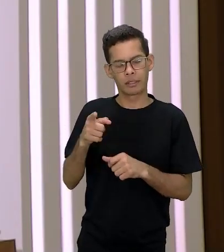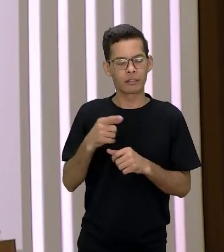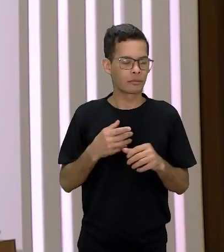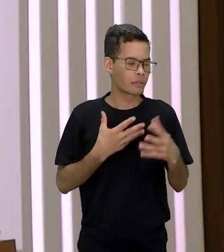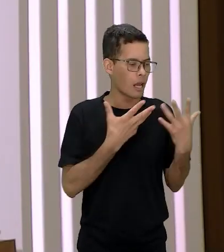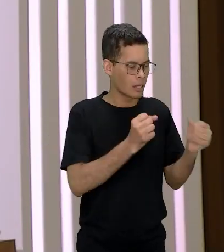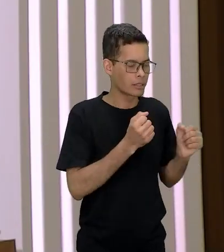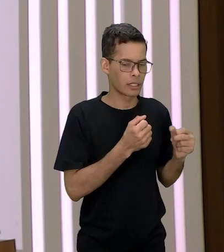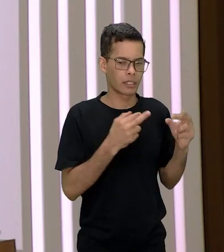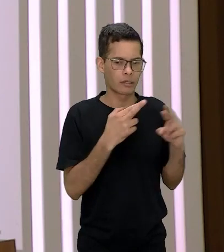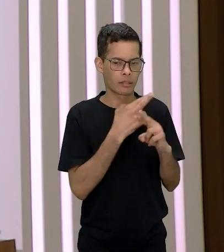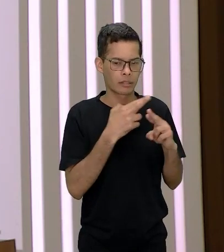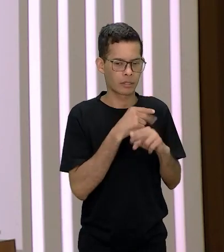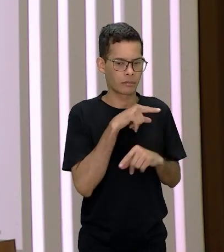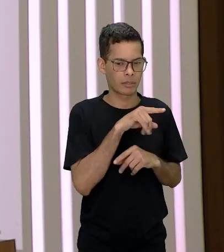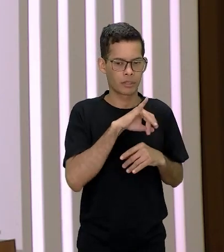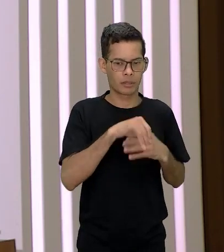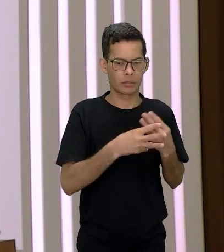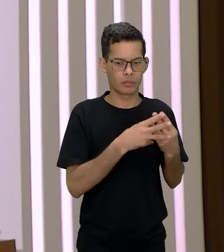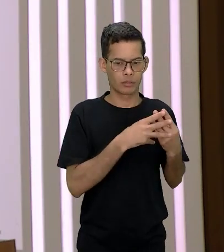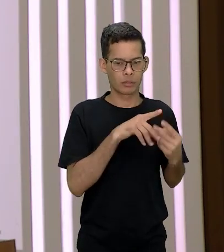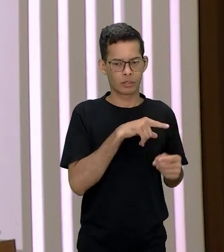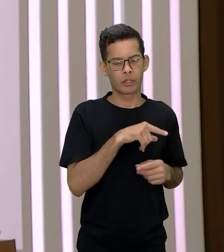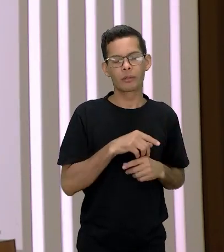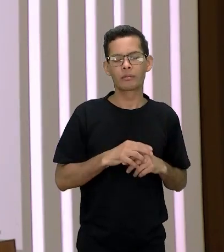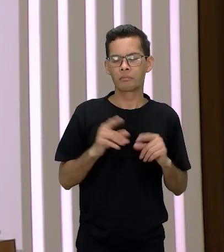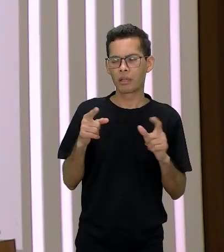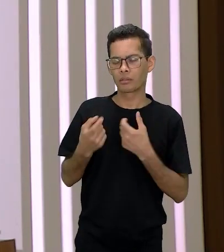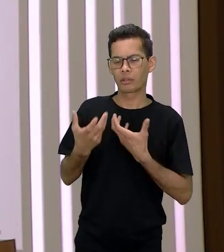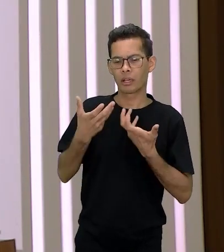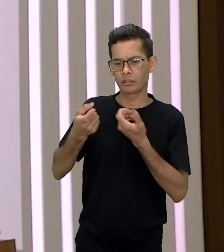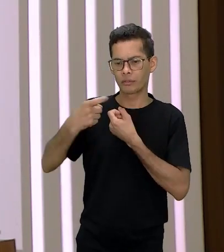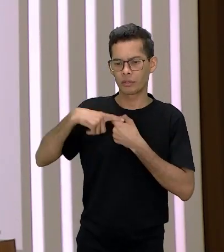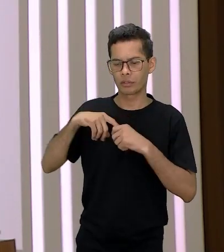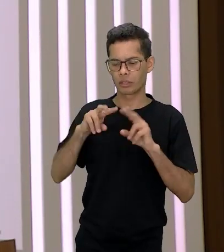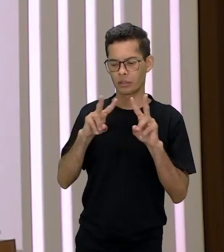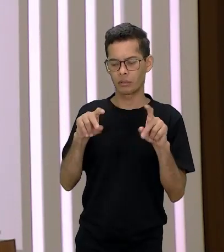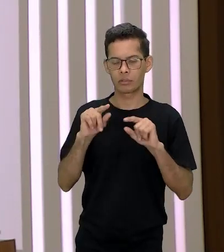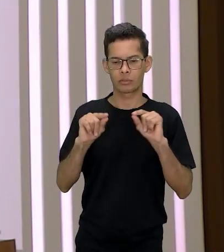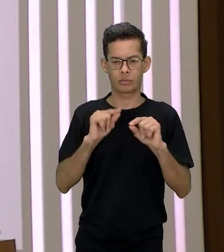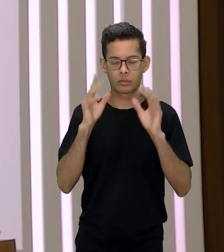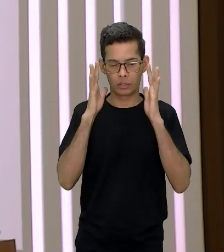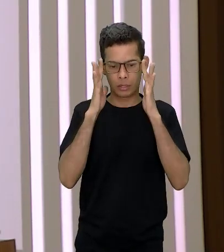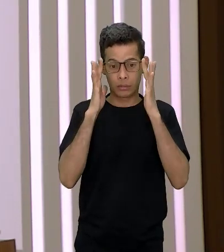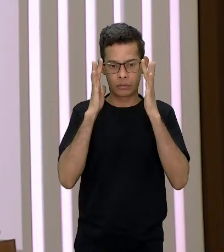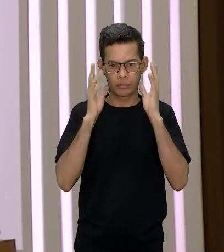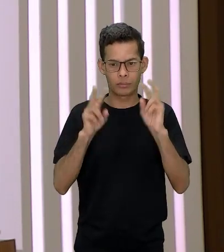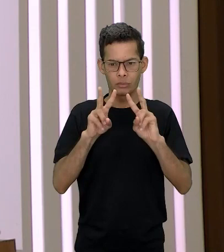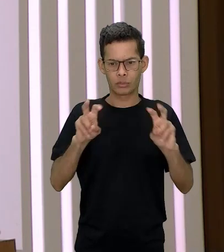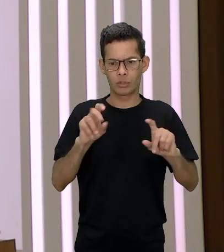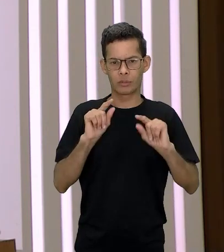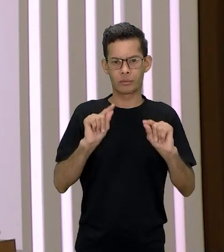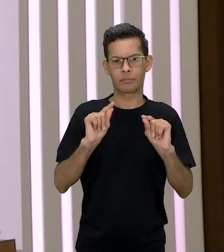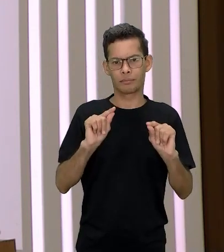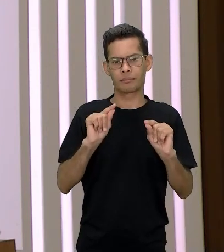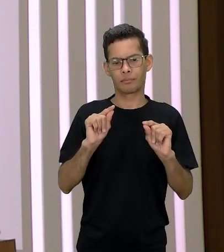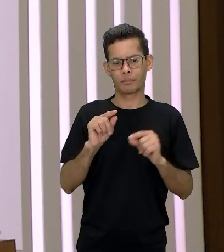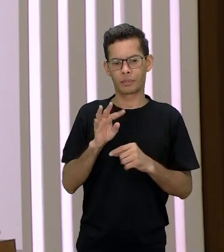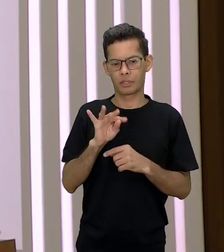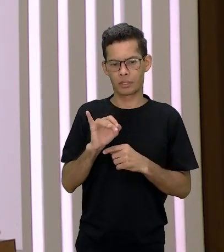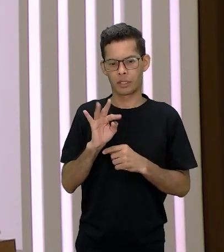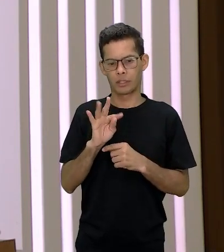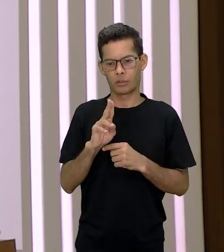relacionamento eu queria falar um pouquinho assim voltar muito na questão da porque a Tituba assim para além